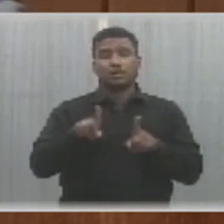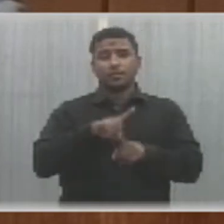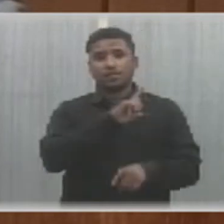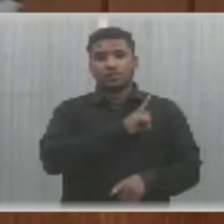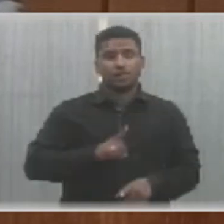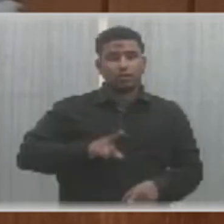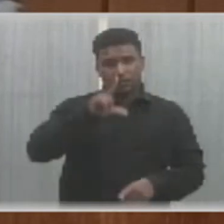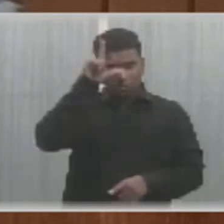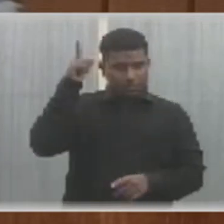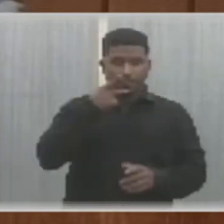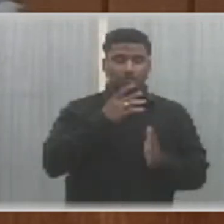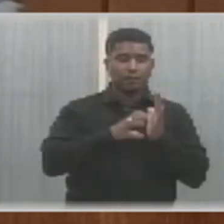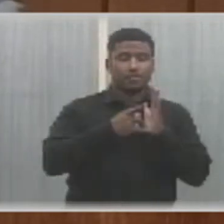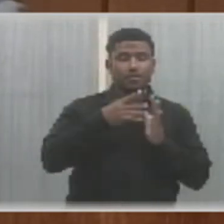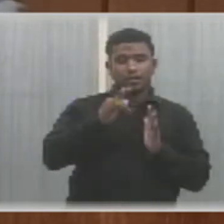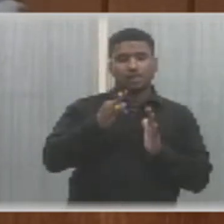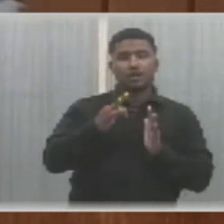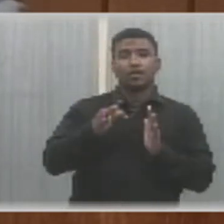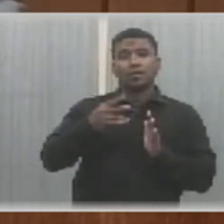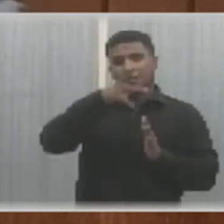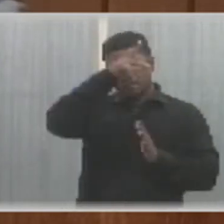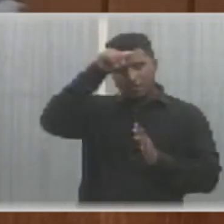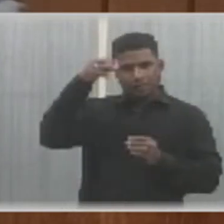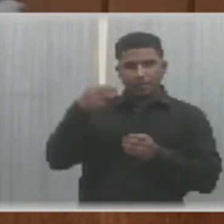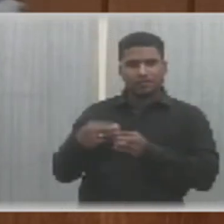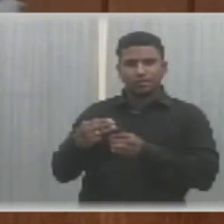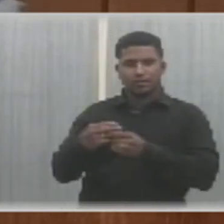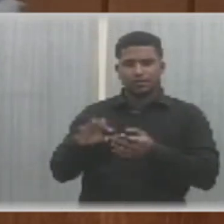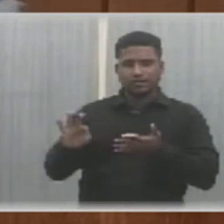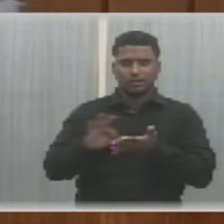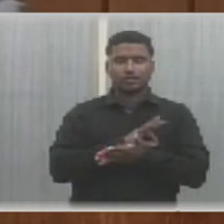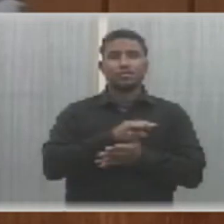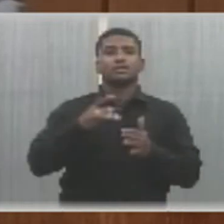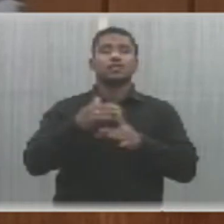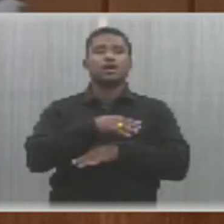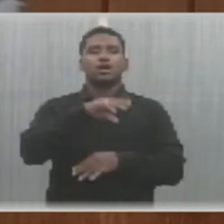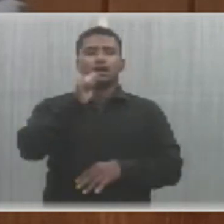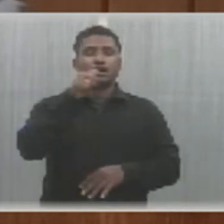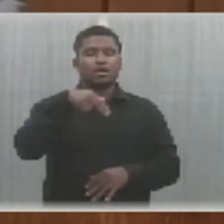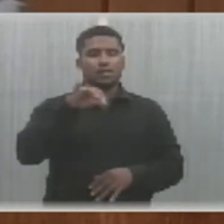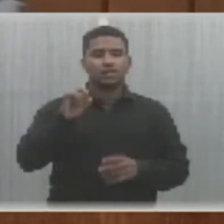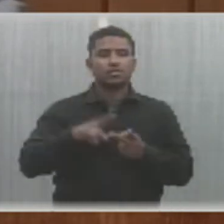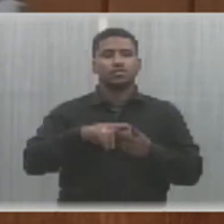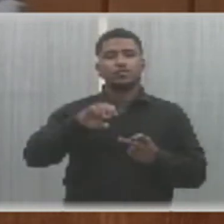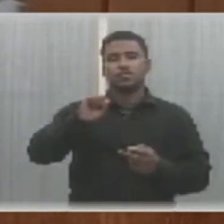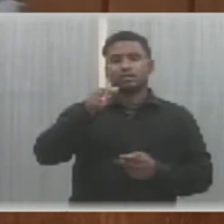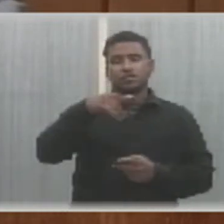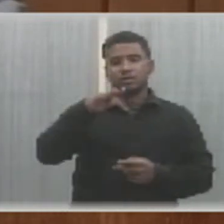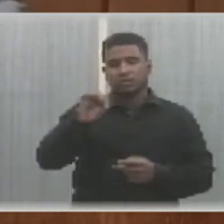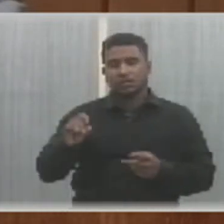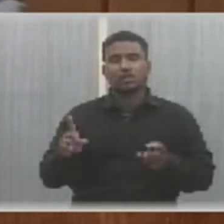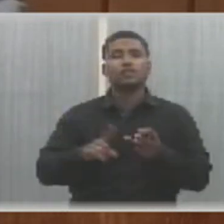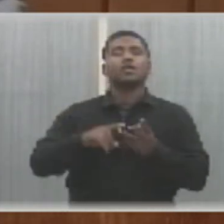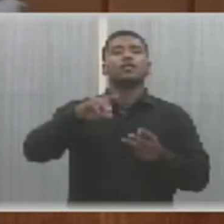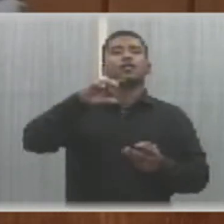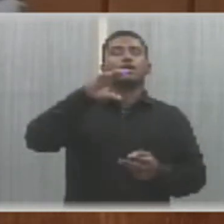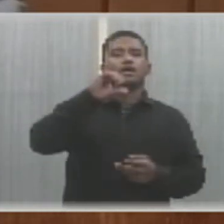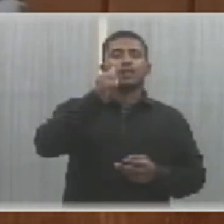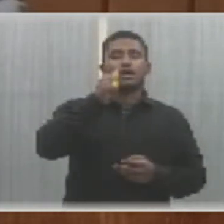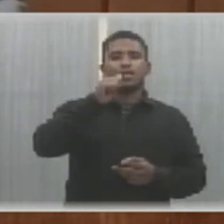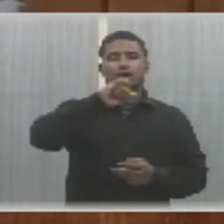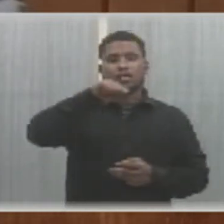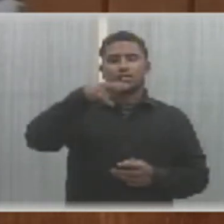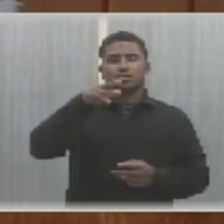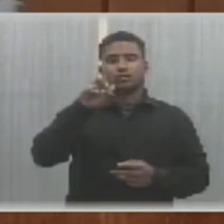filiação ao Partido dos Trabalhadores dos Prefeitos Municipais de Anísio de Abreu, Santo Inácio, Jerumenha e Cajueiro da Praia. O senhor